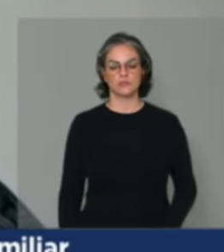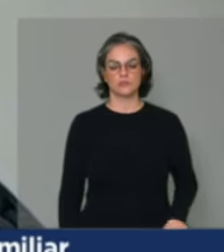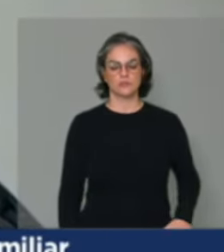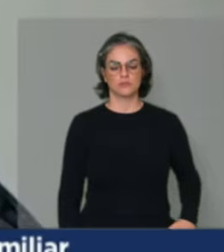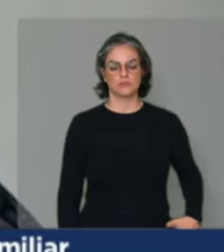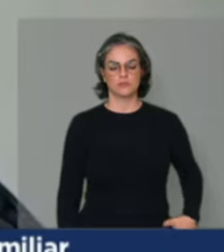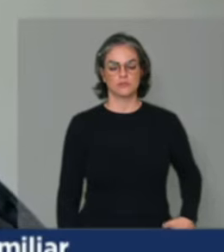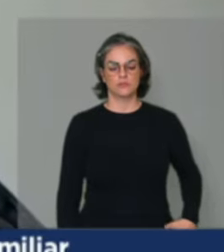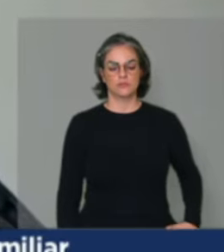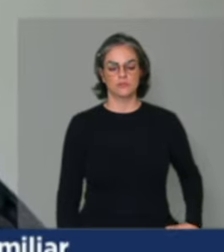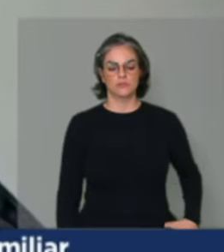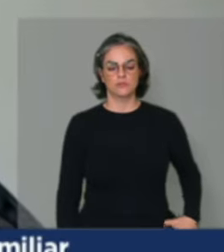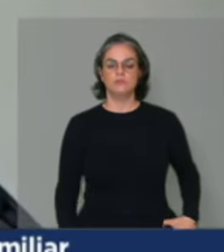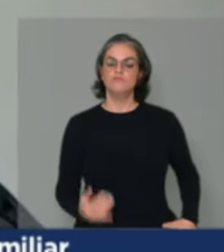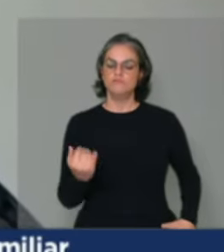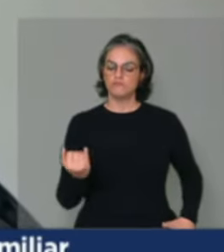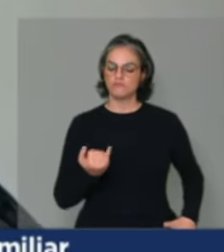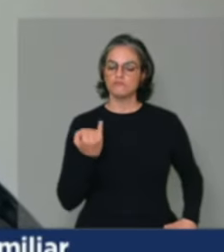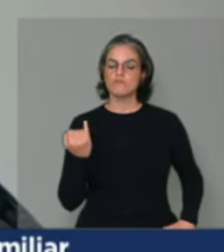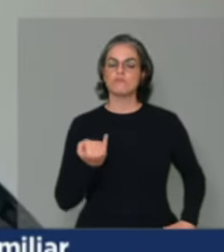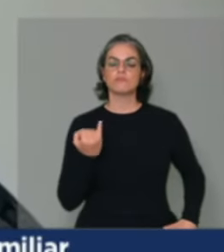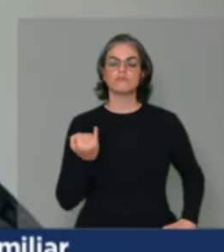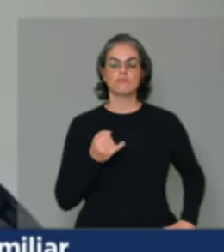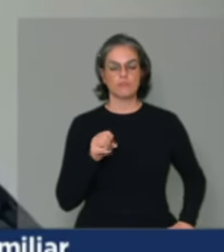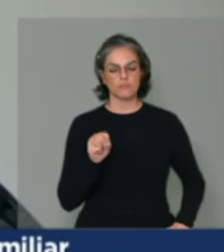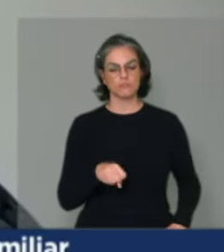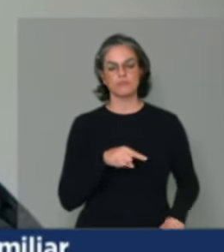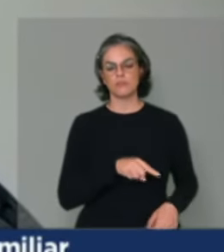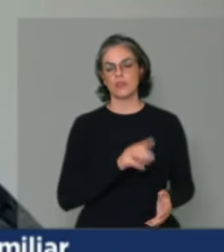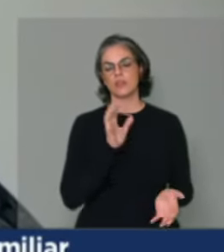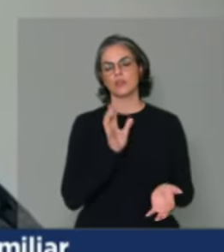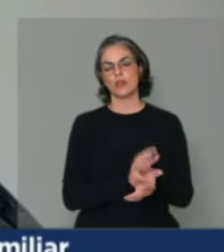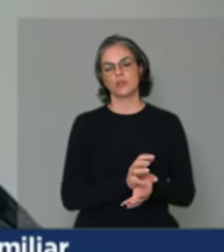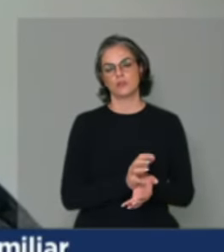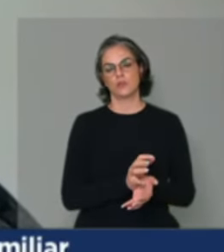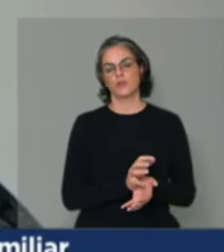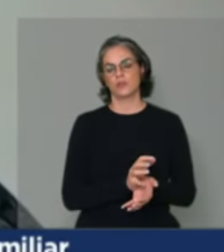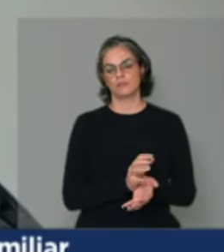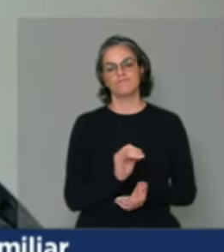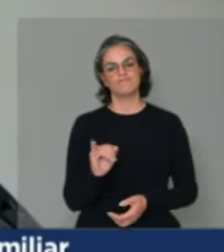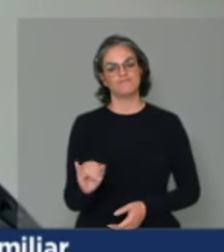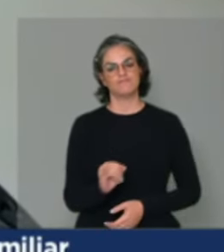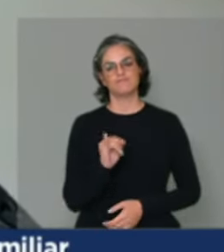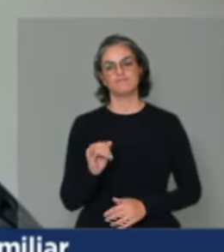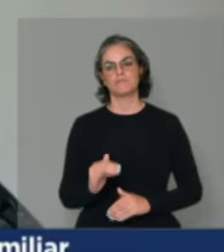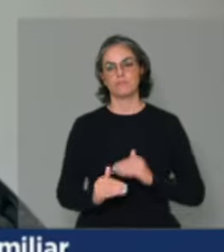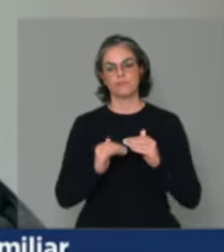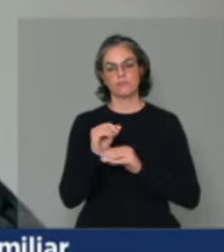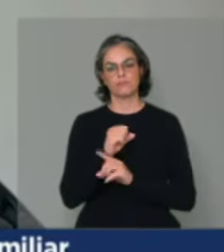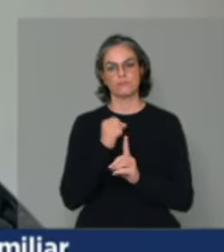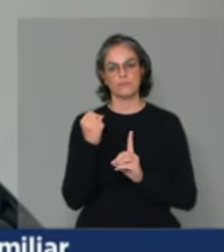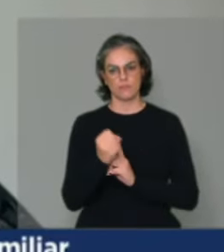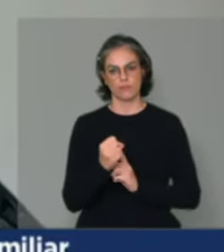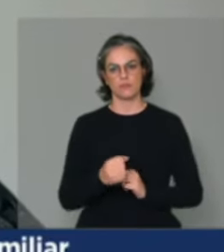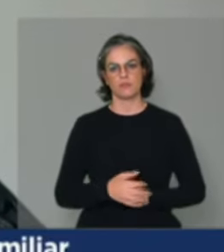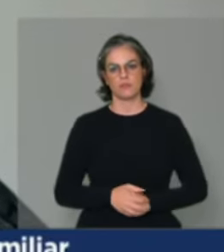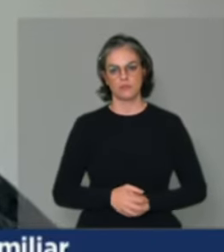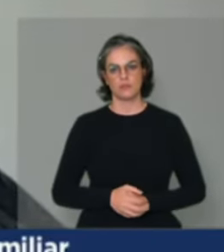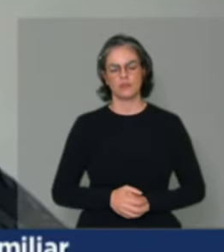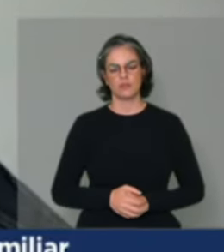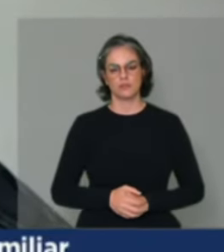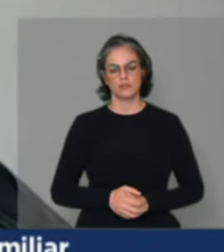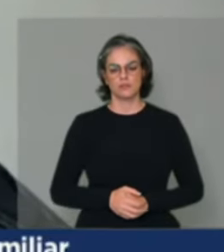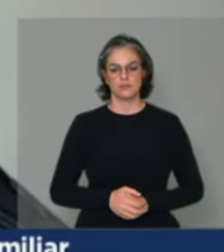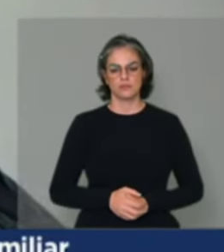a importância dessa categoria como fundamental para o desenvolvimento da sociedade. E aí, para